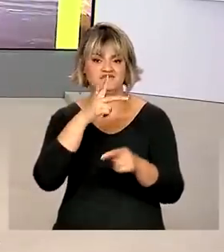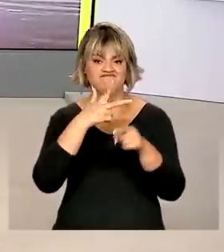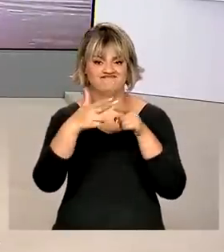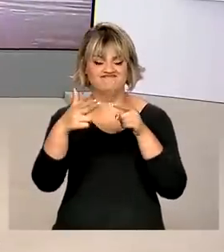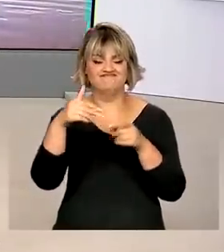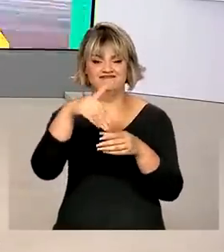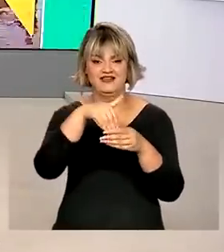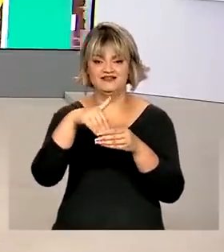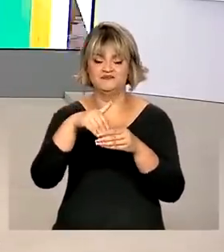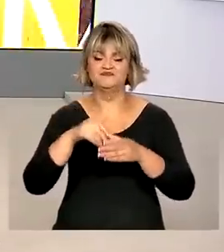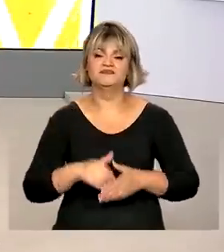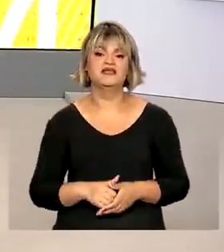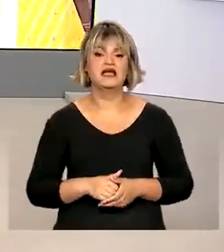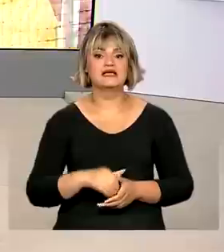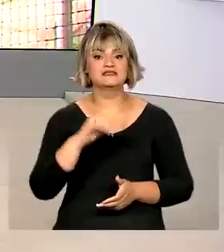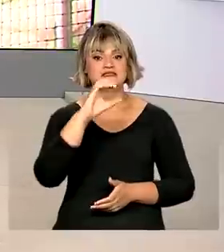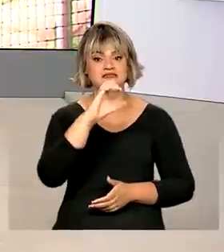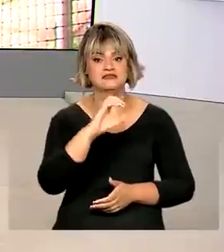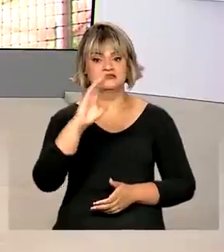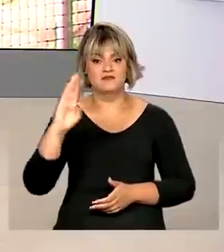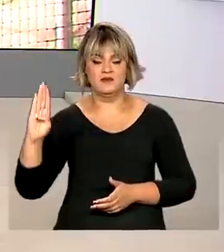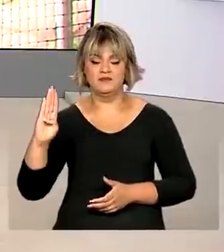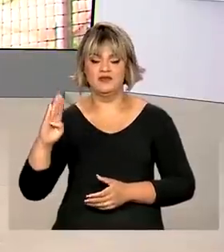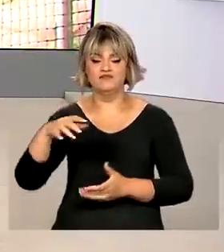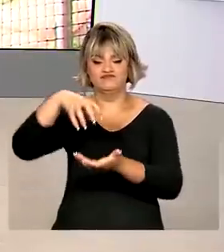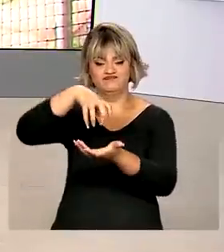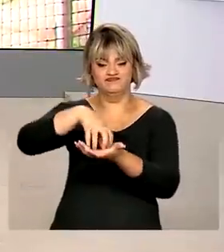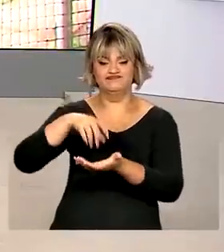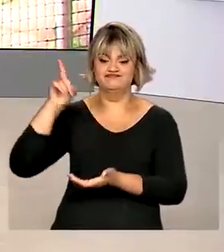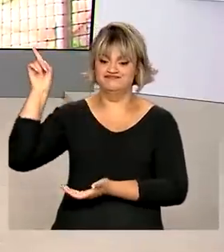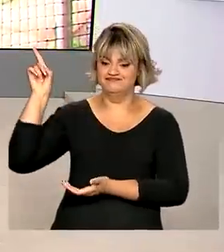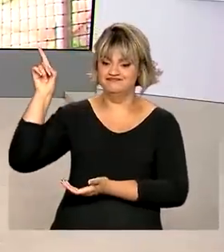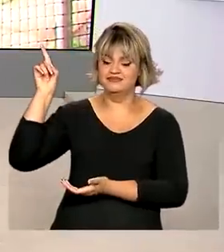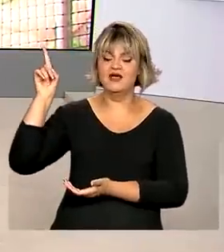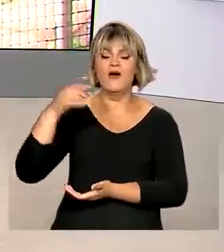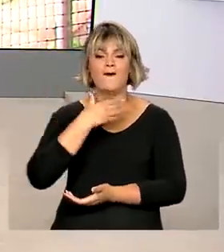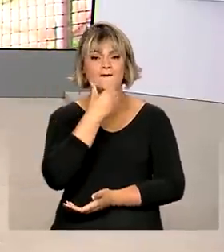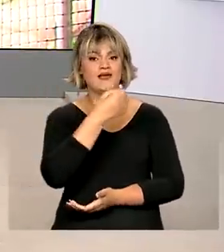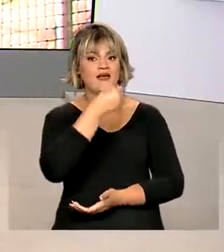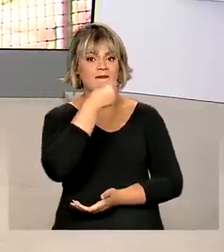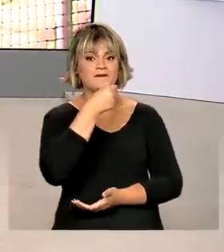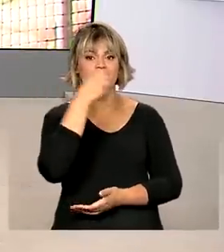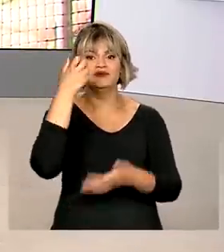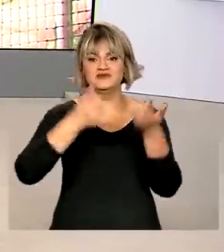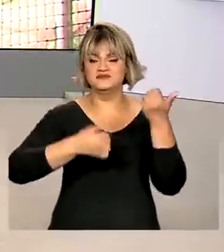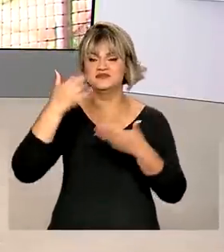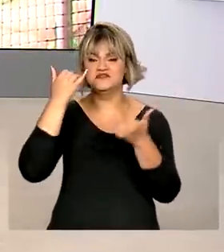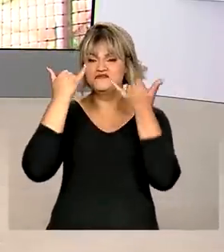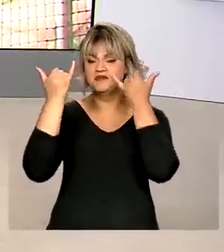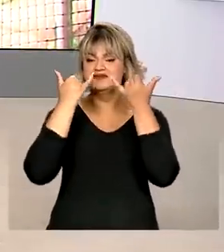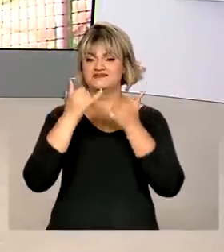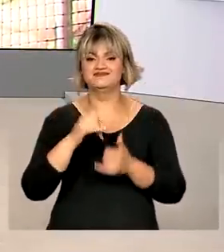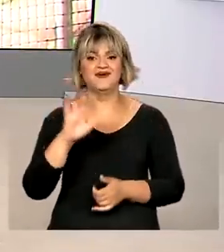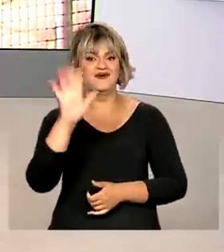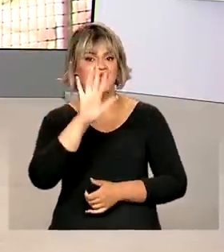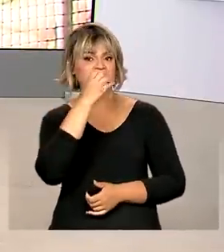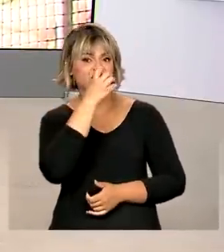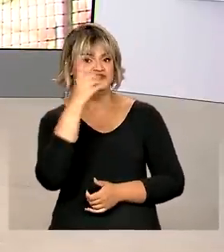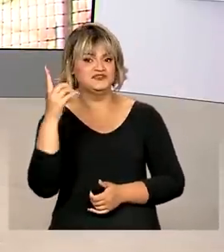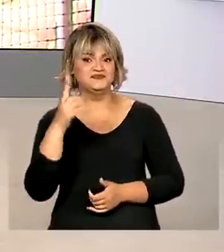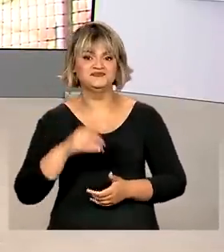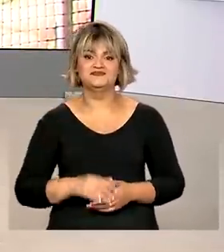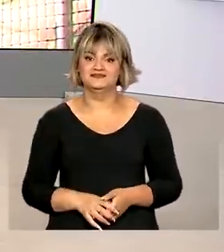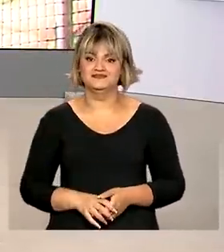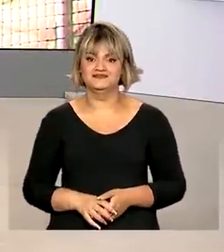Vamos ao vivo ao CCBB, local de transição do governo. Glauco de Queiroz traz ao vivo para a gente as informações. Oi, Glauco, bom dia!